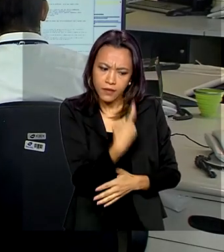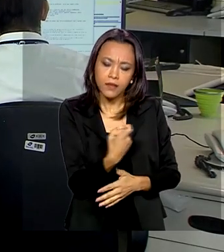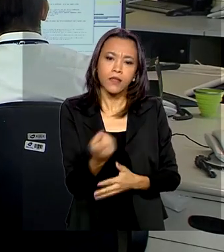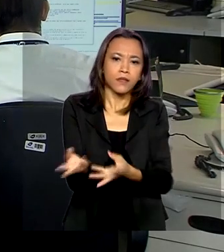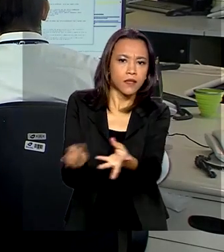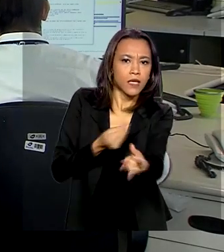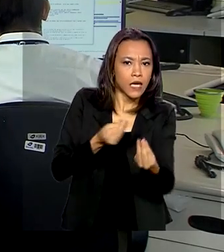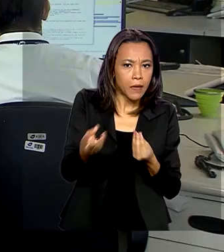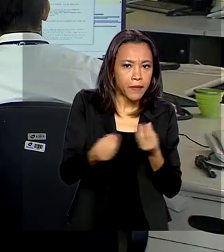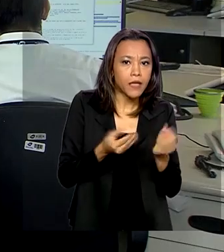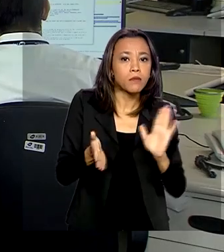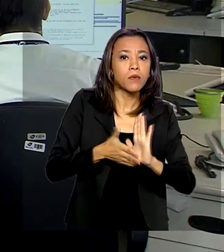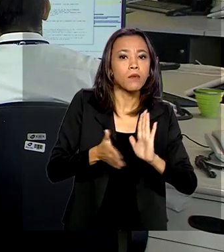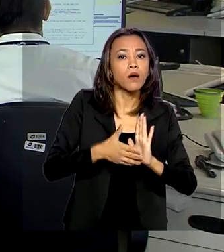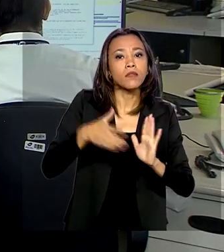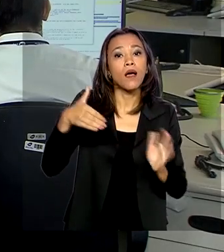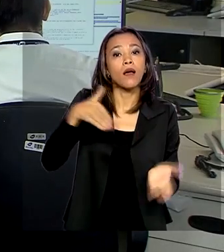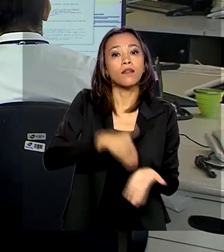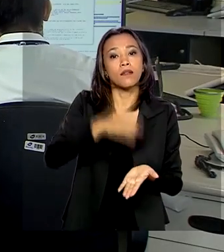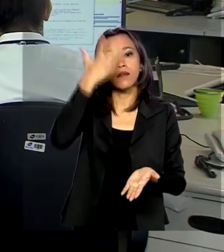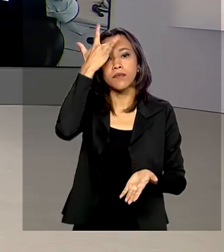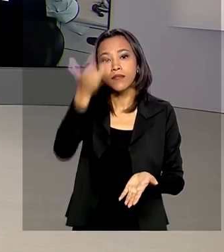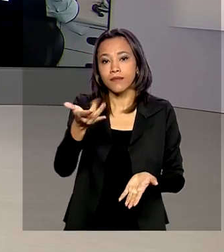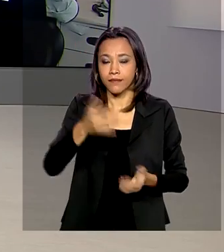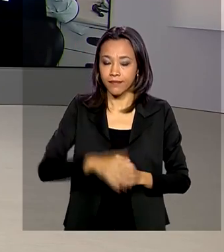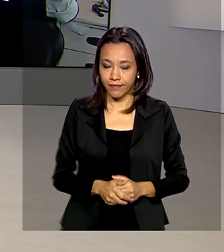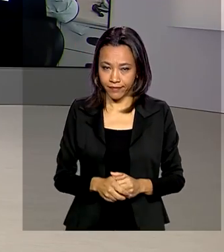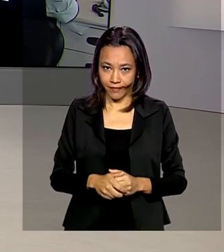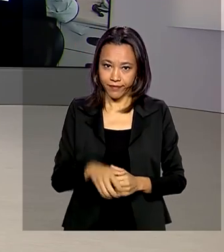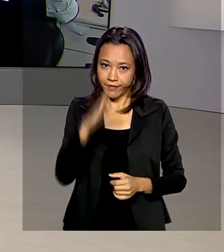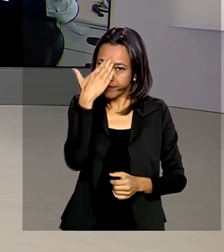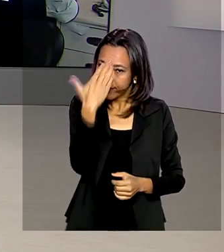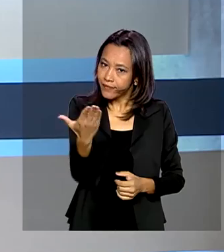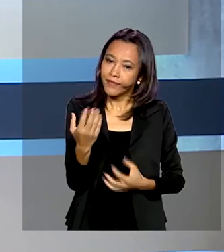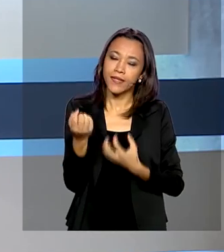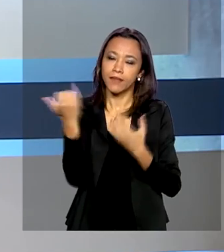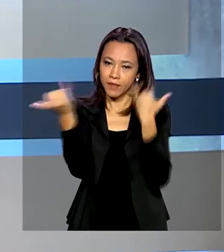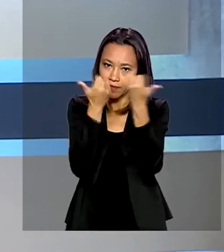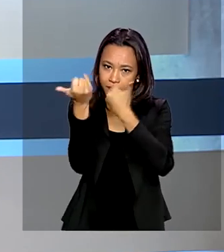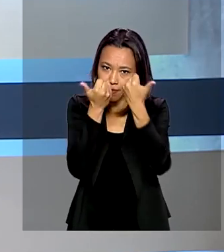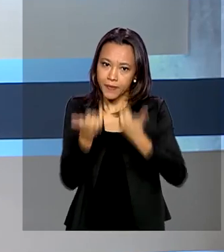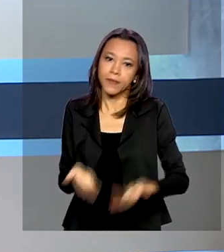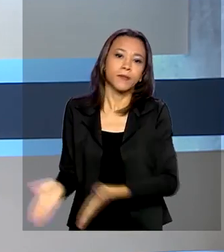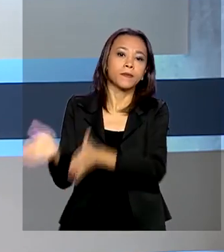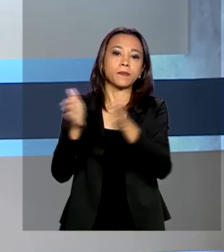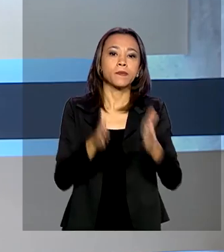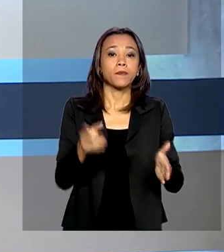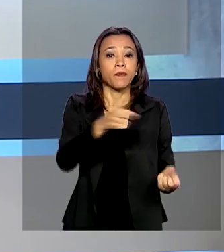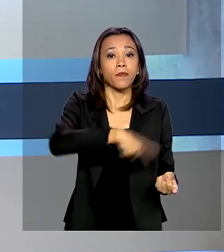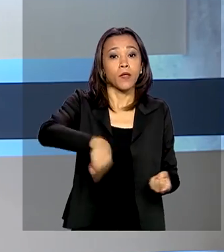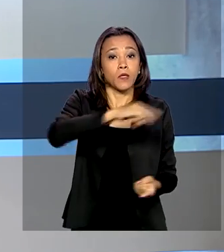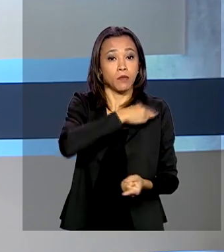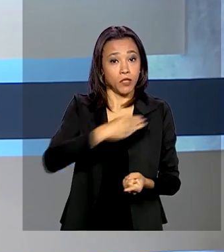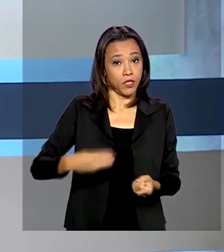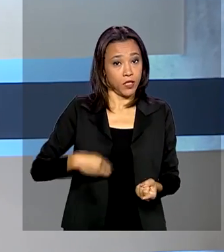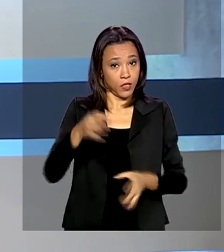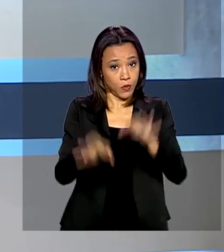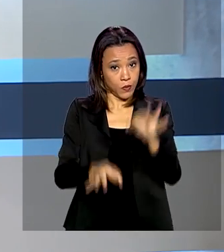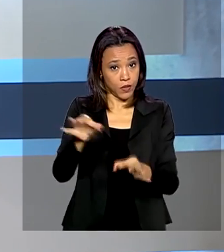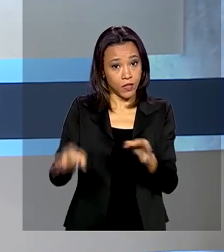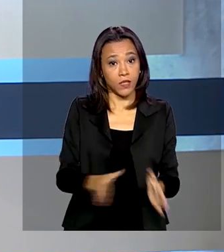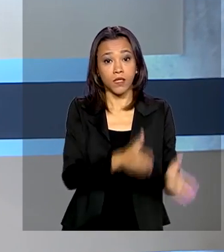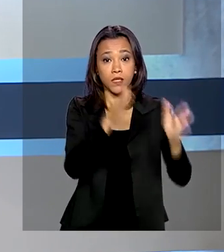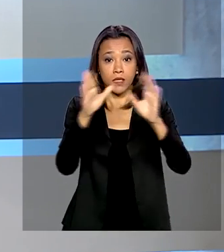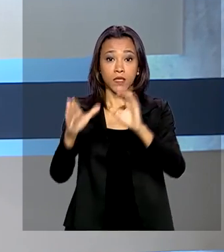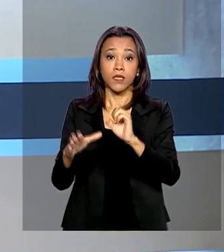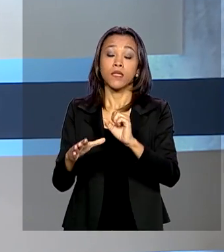propostas até amanhã. Volto com você. Obrigada pelas informações, Alessandra. E olha, os ministros da Justiça e Segurança Pública e